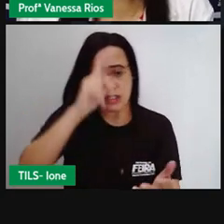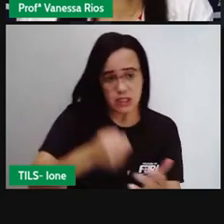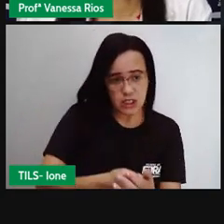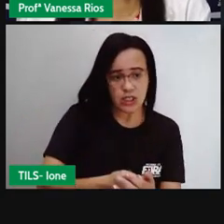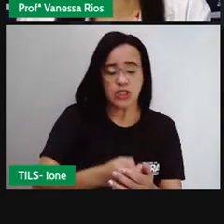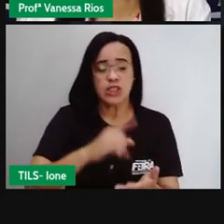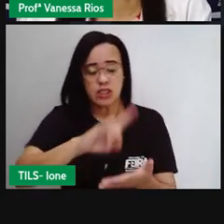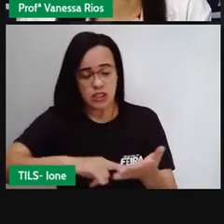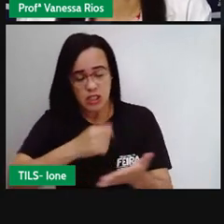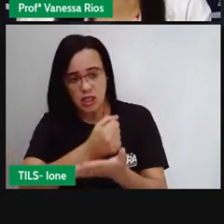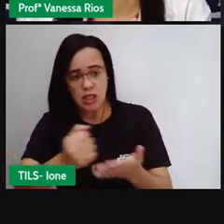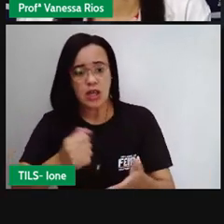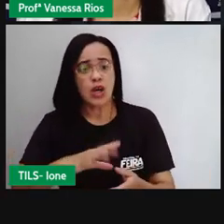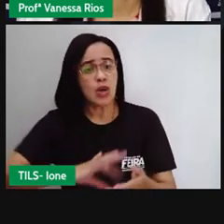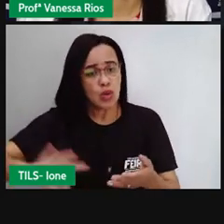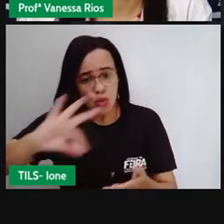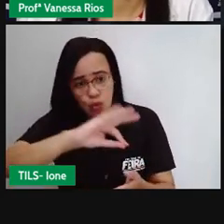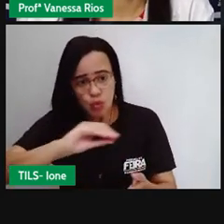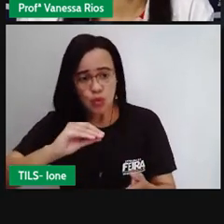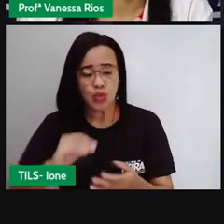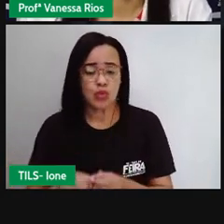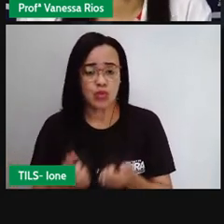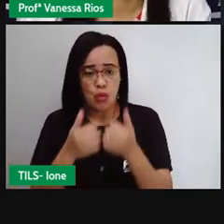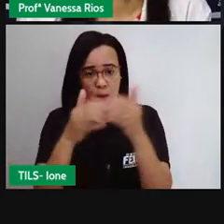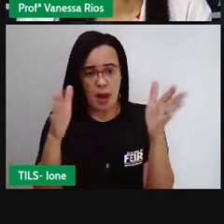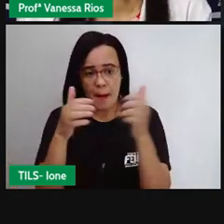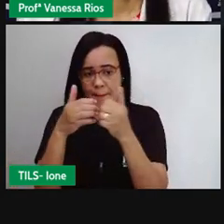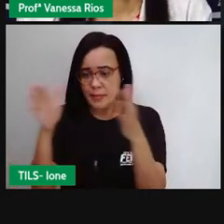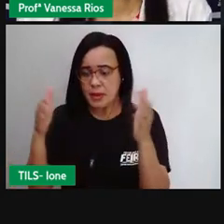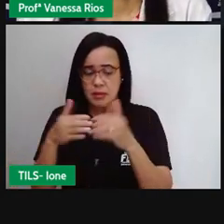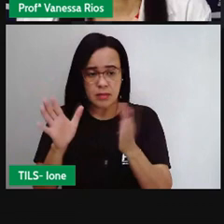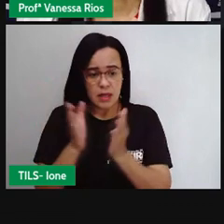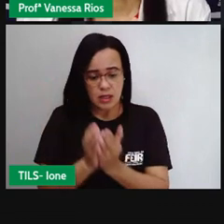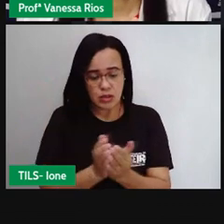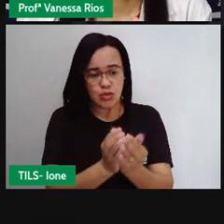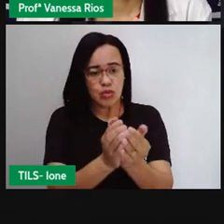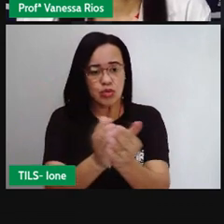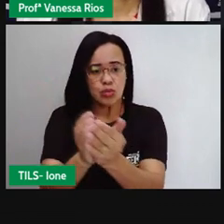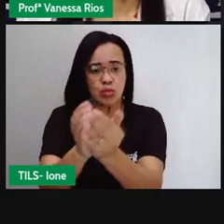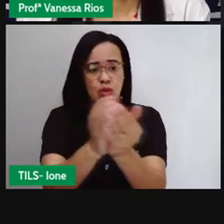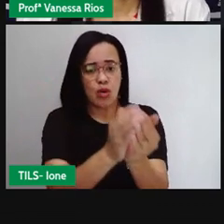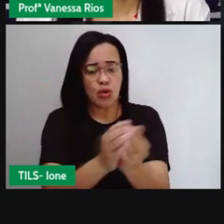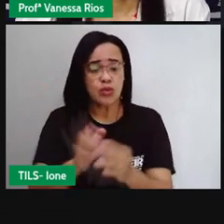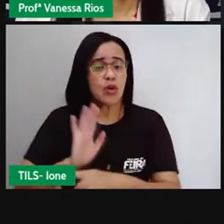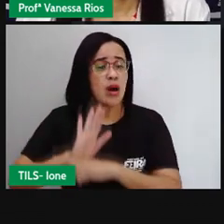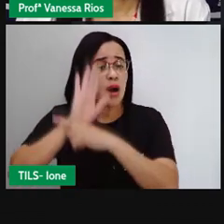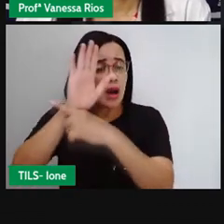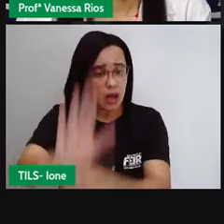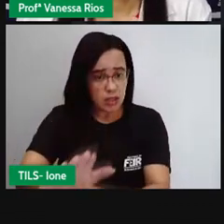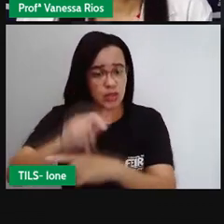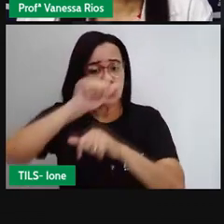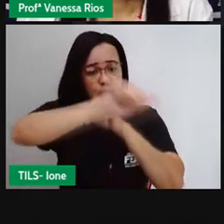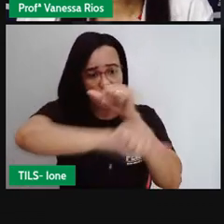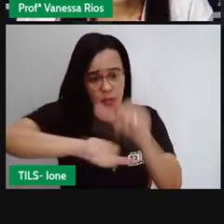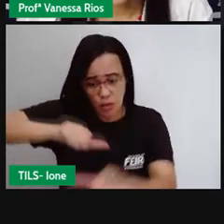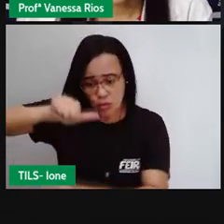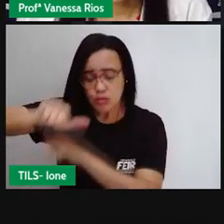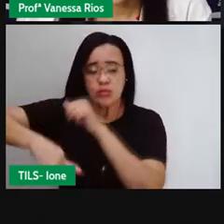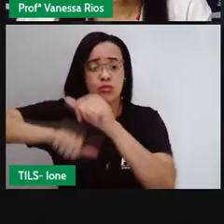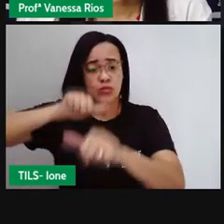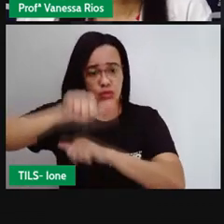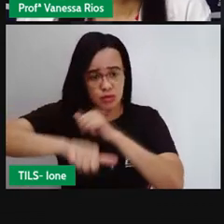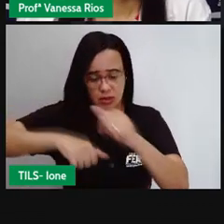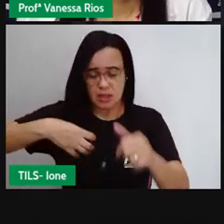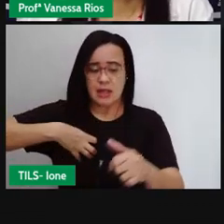principalmente relacionadas aí abertura dos portos, trouxe aí mudanças na cidade. Porque abriu os portos para